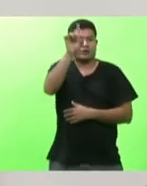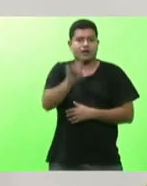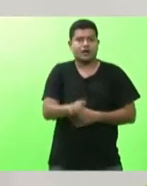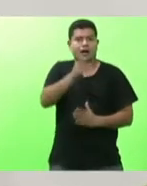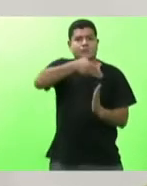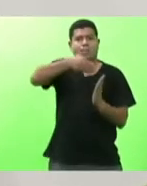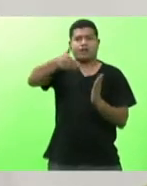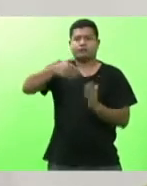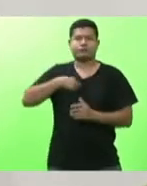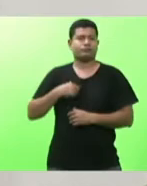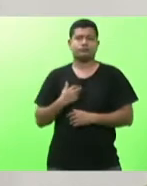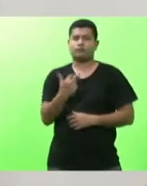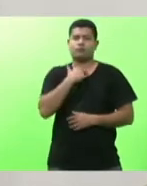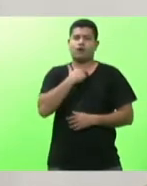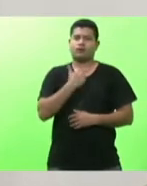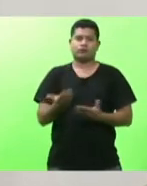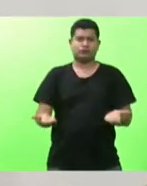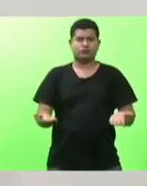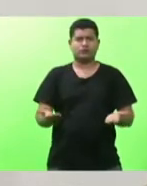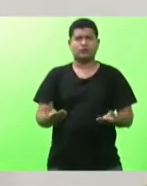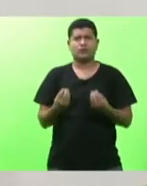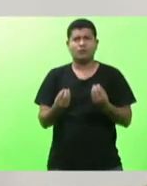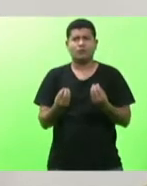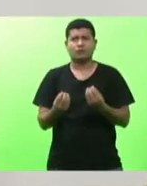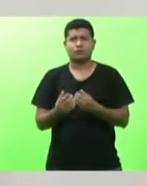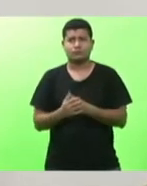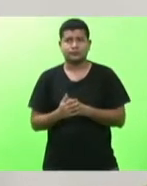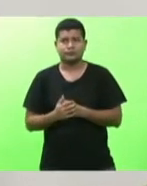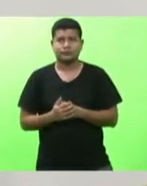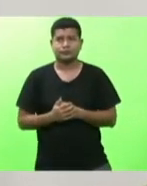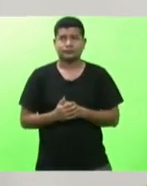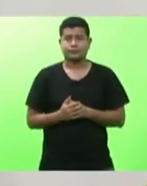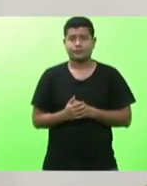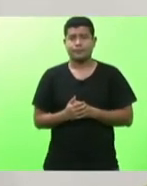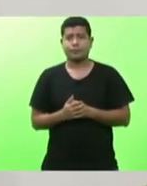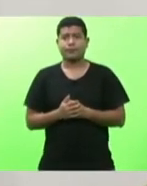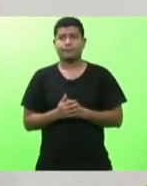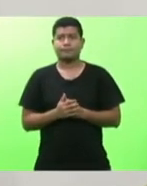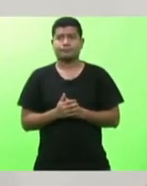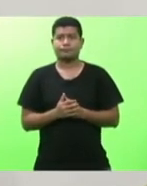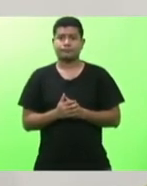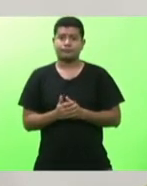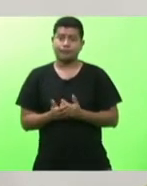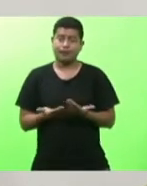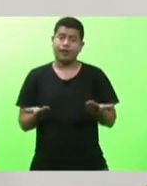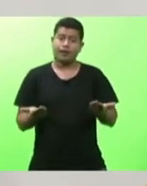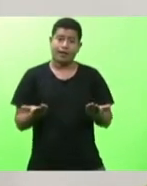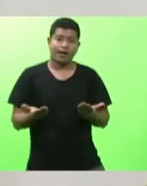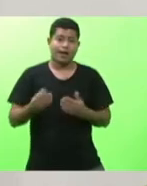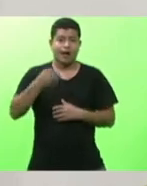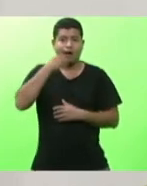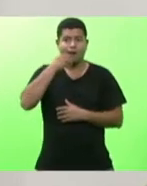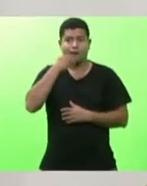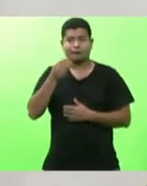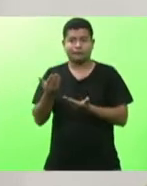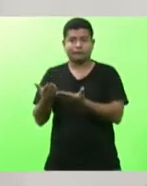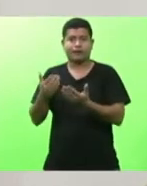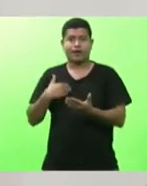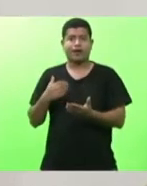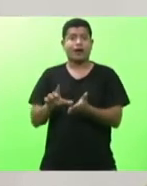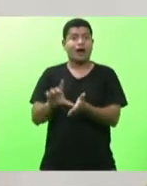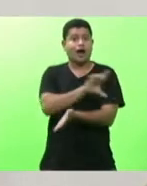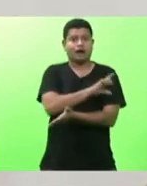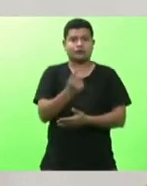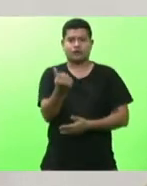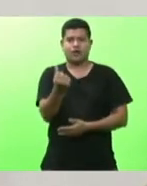E com R$ 21 mil tendo que ser desembolsados imediatamente, é lógico que esse negócio não vai abrir. Então,